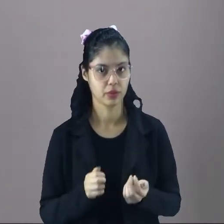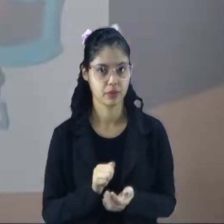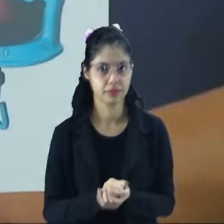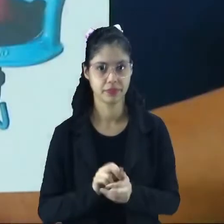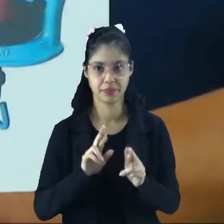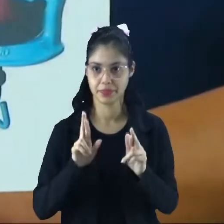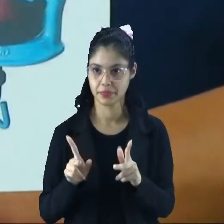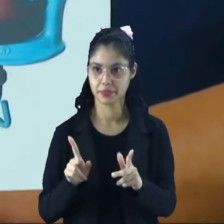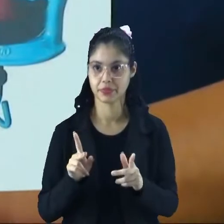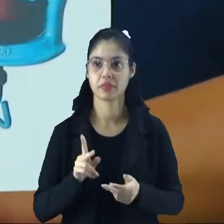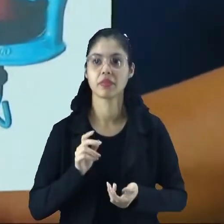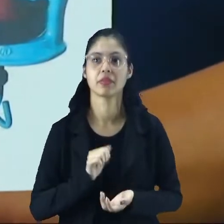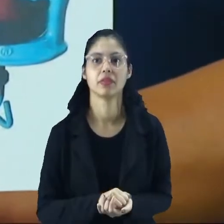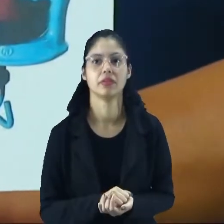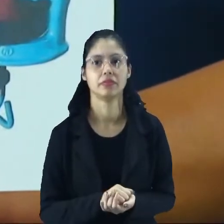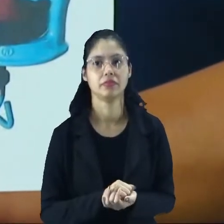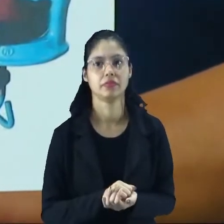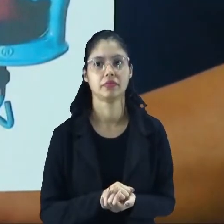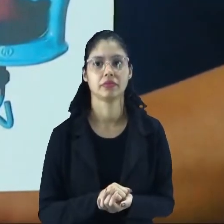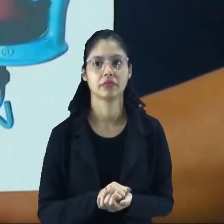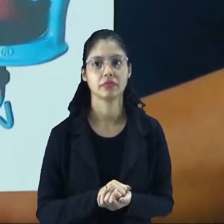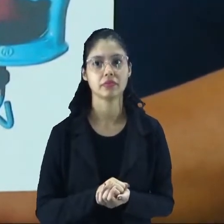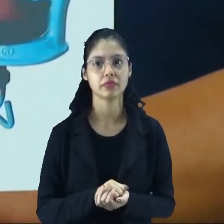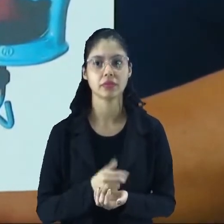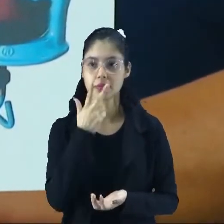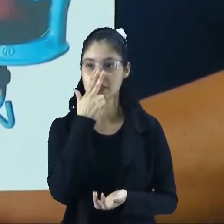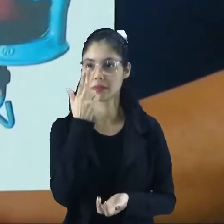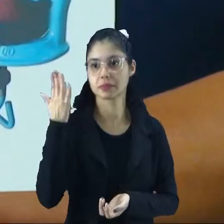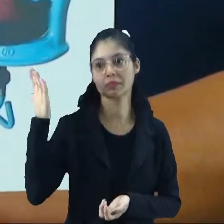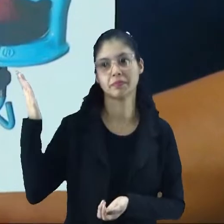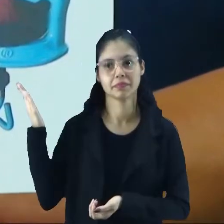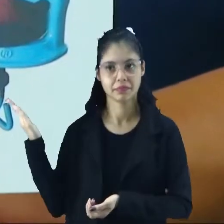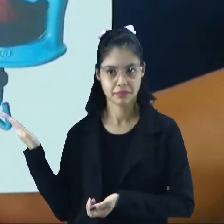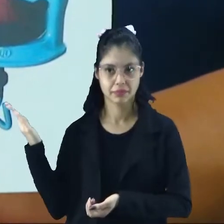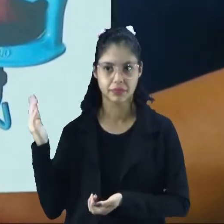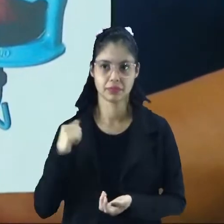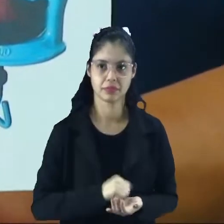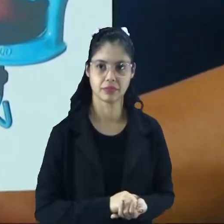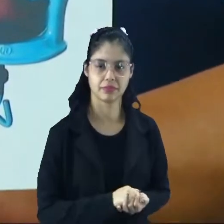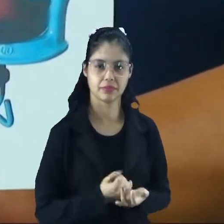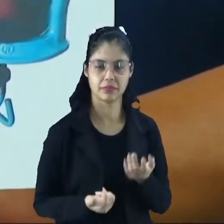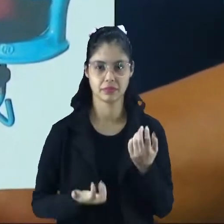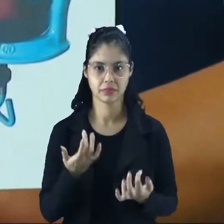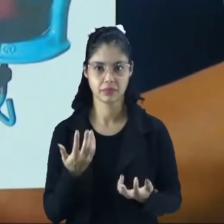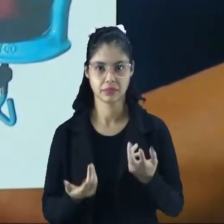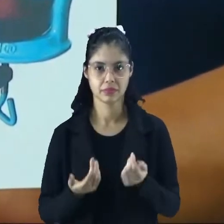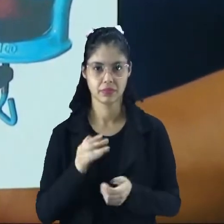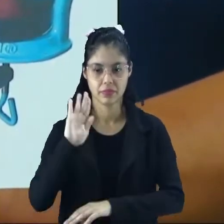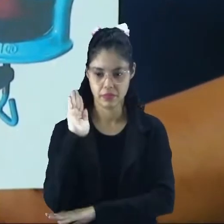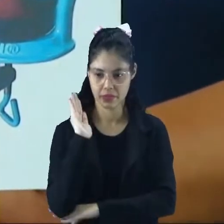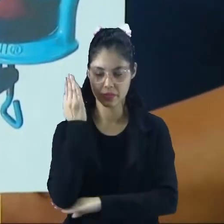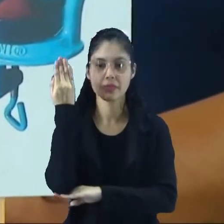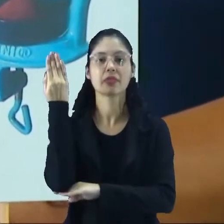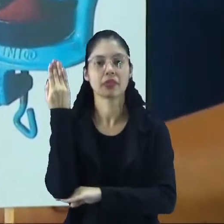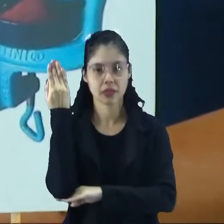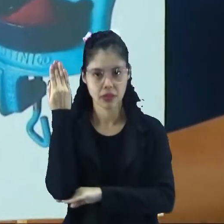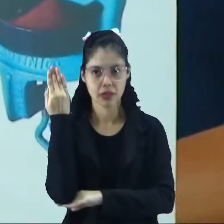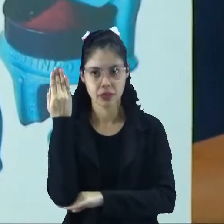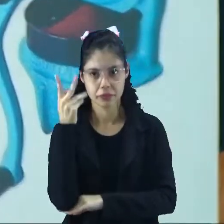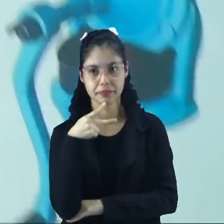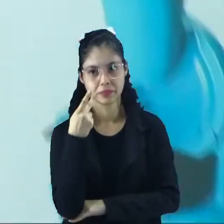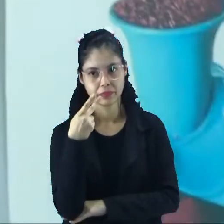diferente. Era um fogão parecido com esse. Um fogão a lenha, como nós